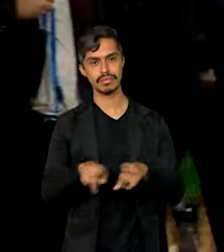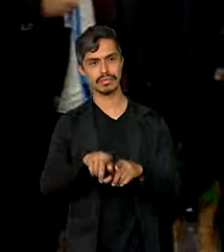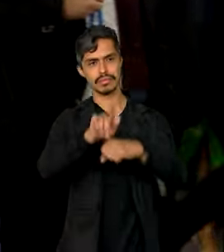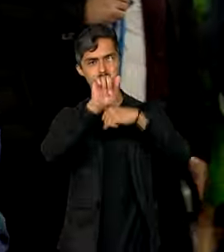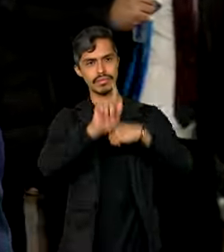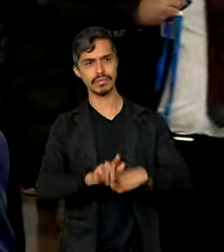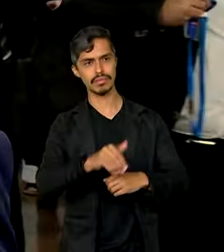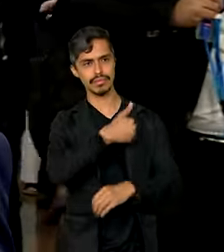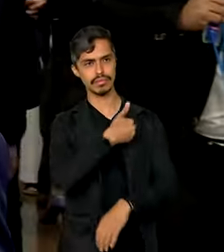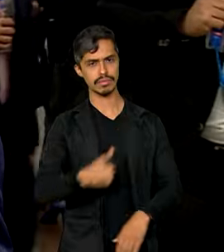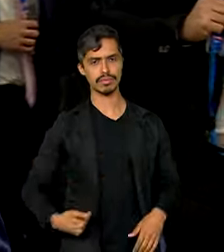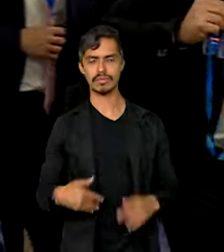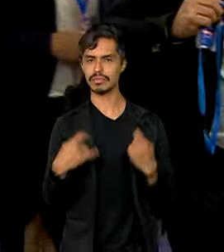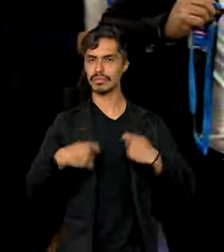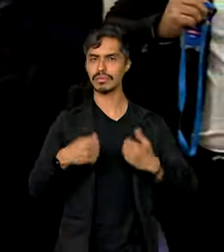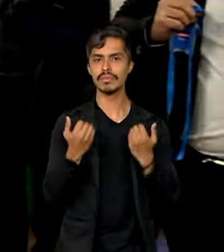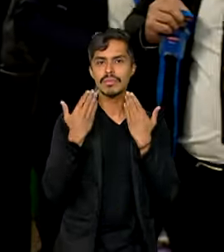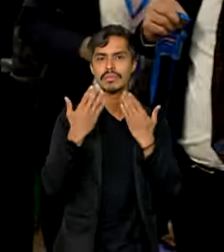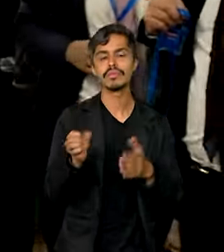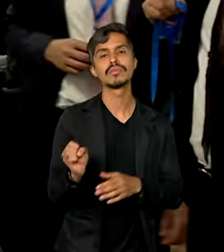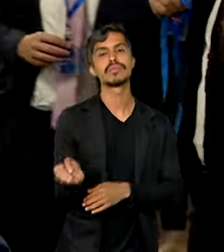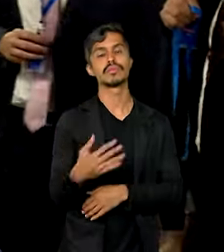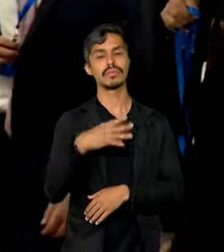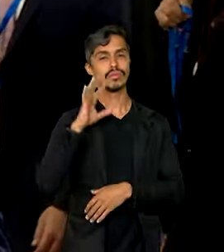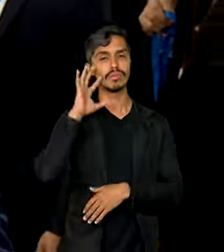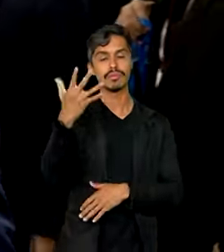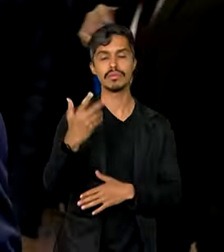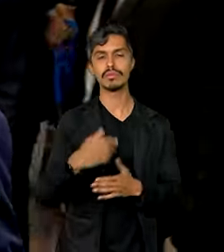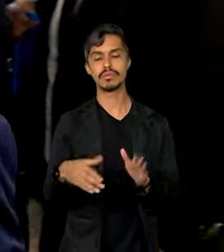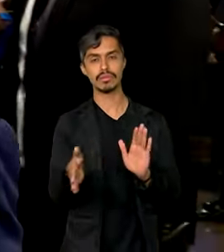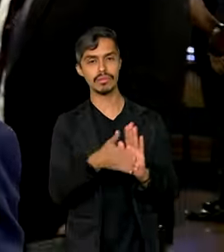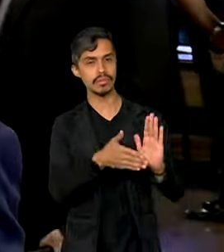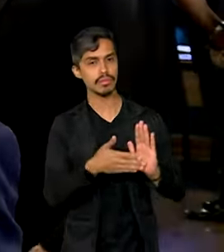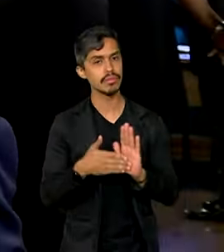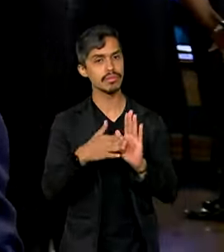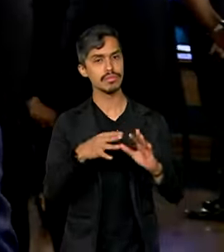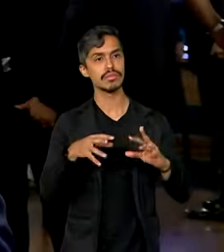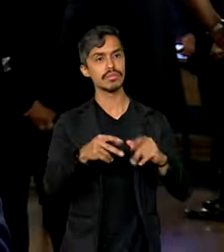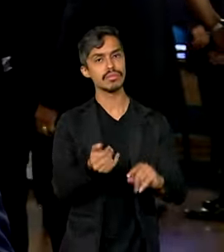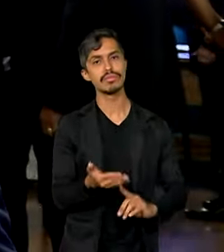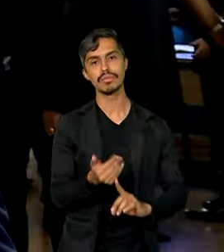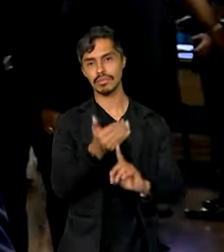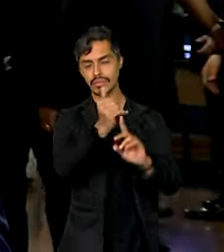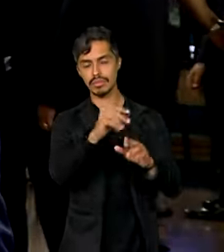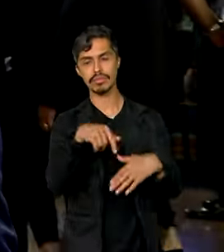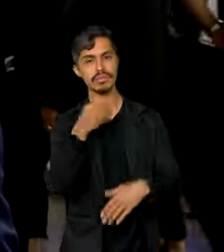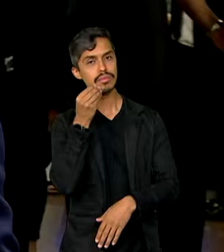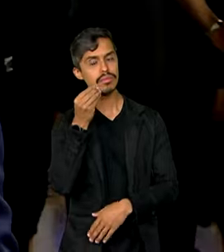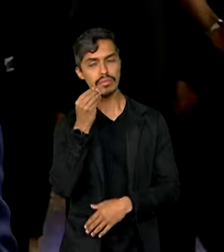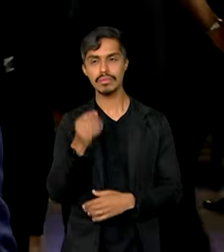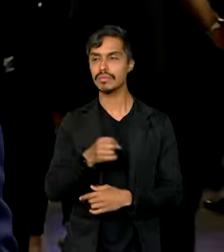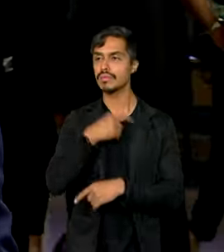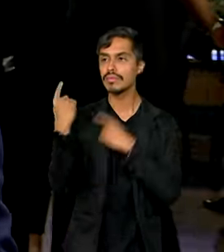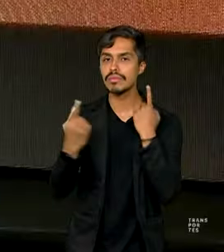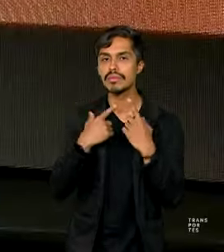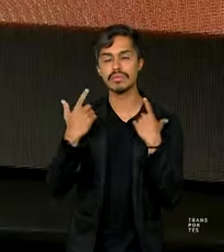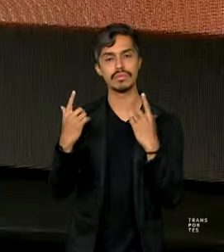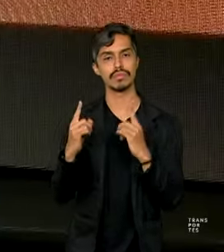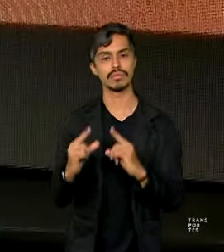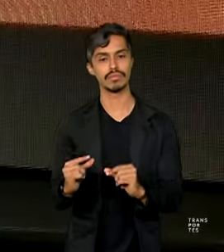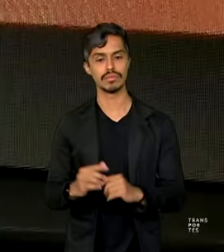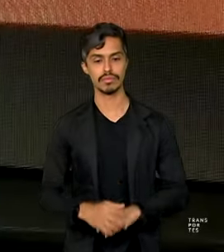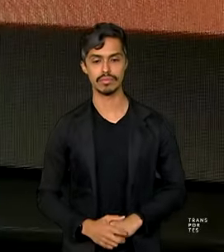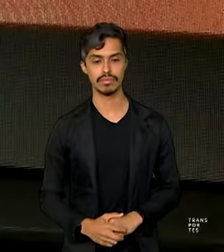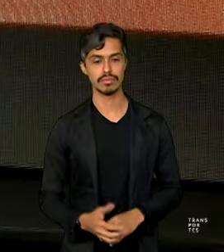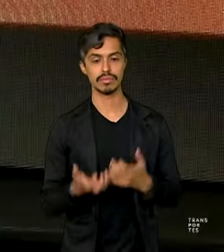apresentem novas soluções, inovações, tecnologia, tudo aquilo com o intuito de diminuir a mortalidade no trânsito. Eu